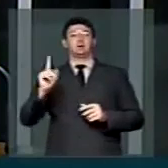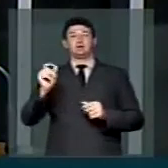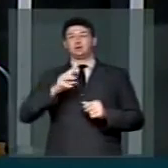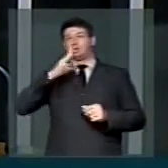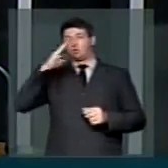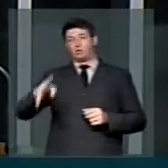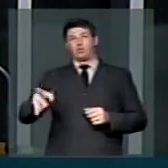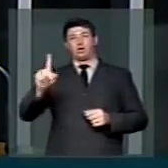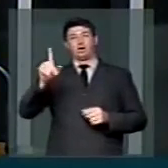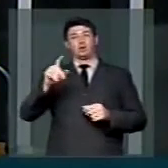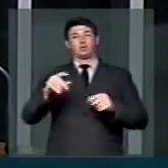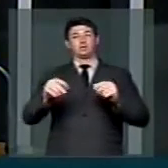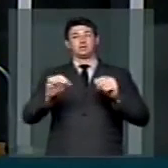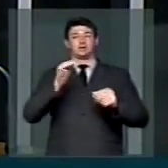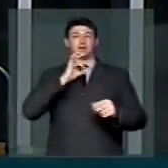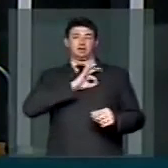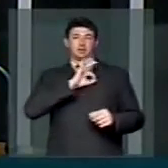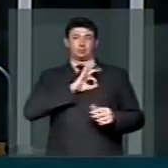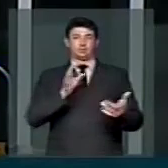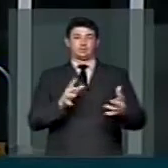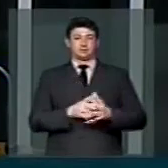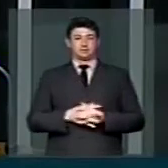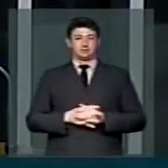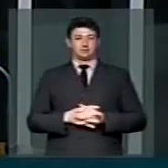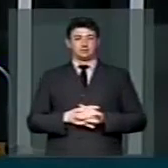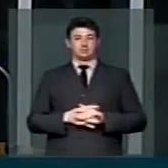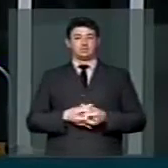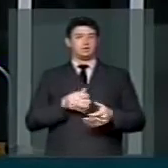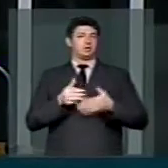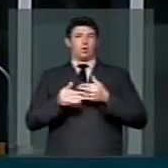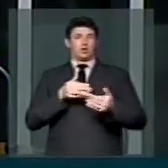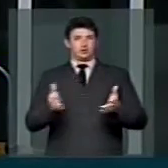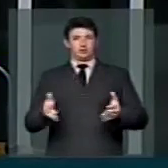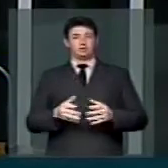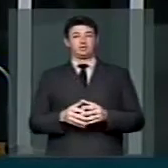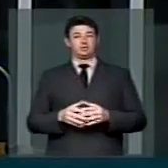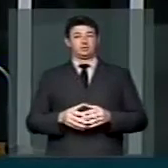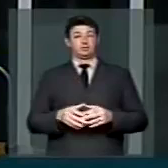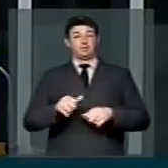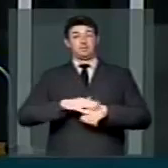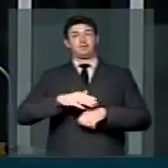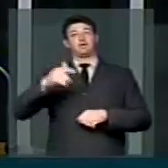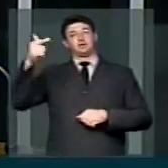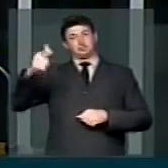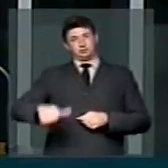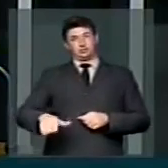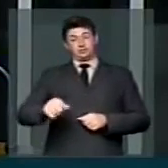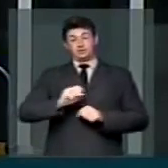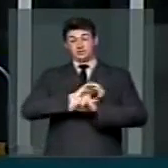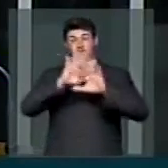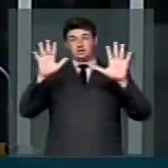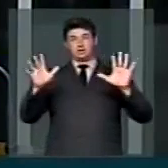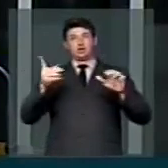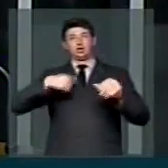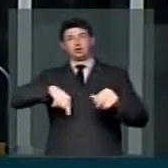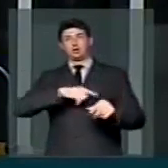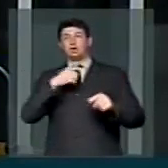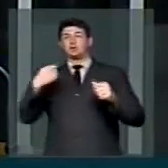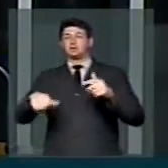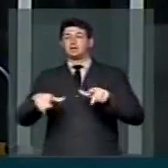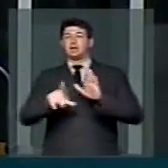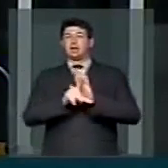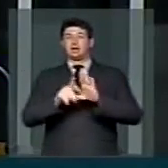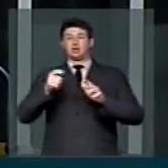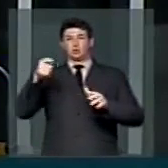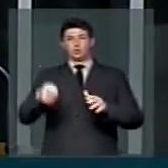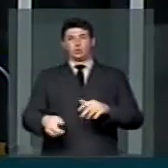queixas às autoridades policiais. De qualquer modo, fica mais uma vez claro que precisamos de leis